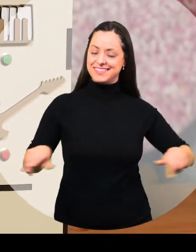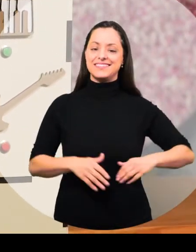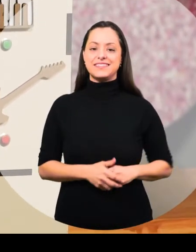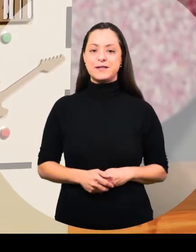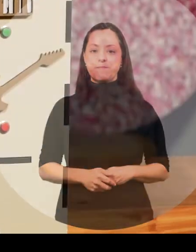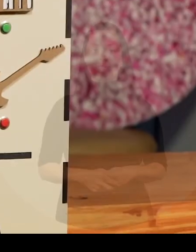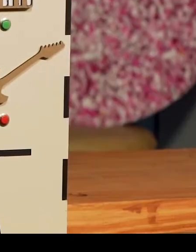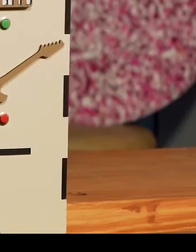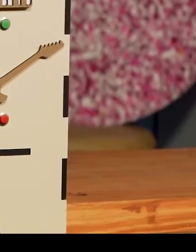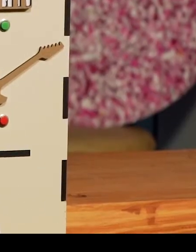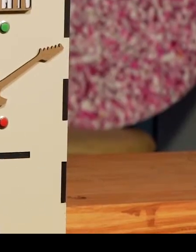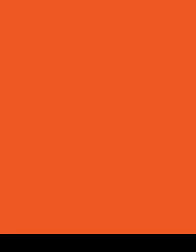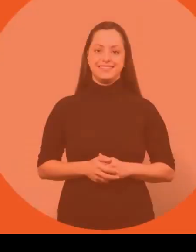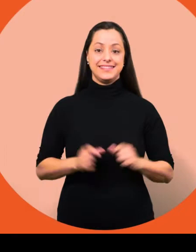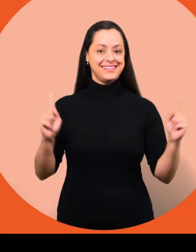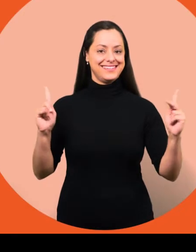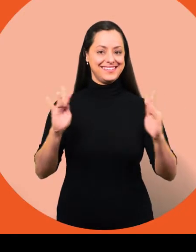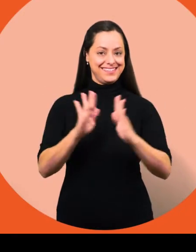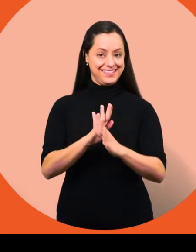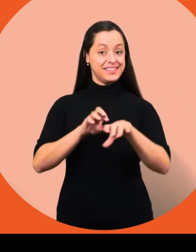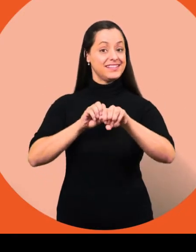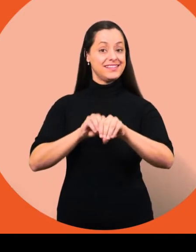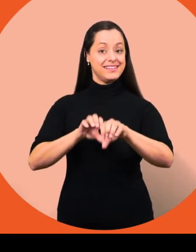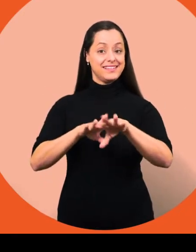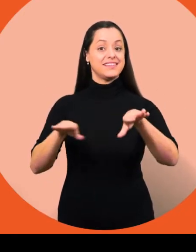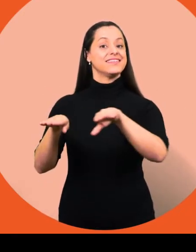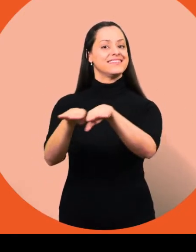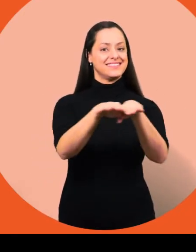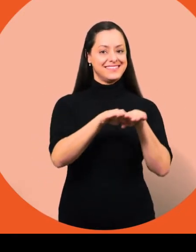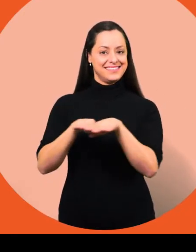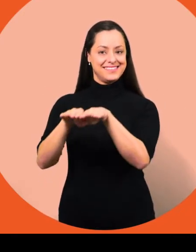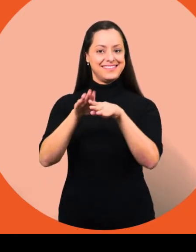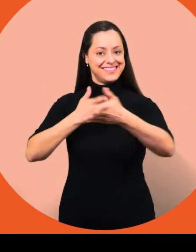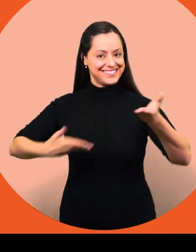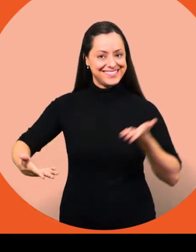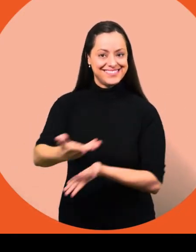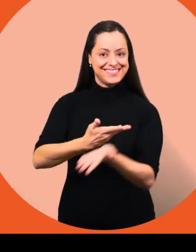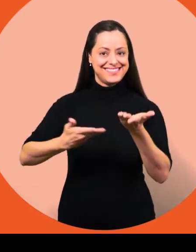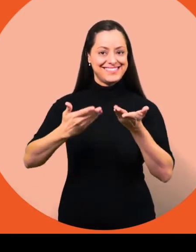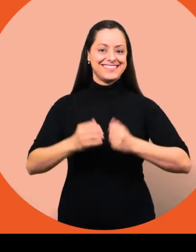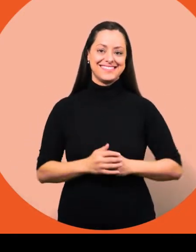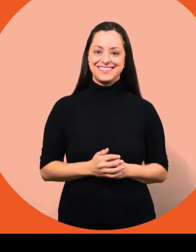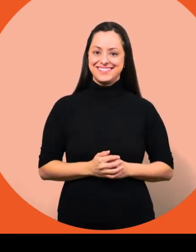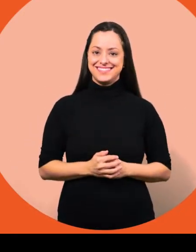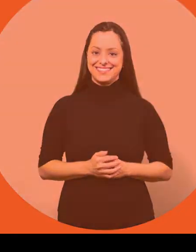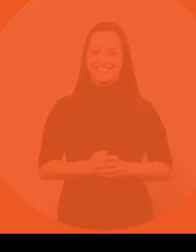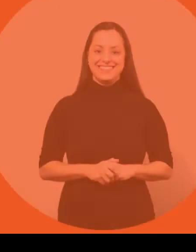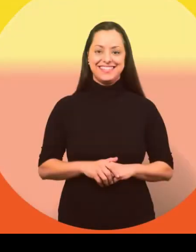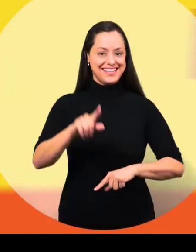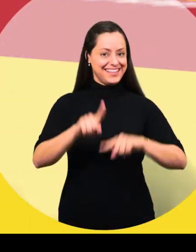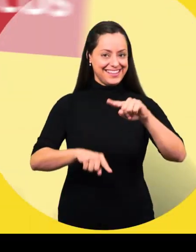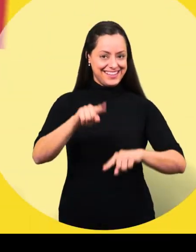com ferramentas e uma bancada e apresentam a caixa de instrumentos musicais, que é composta por uma caixa de madeira com botões